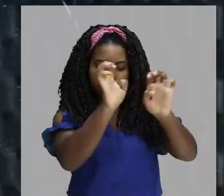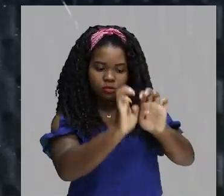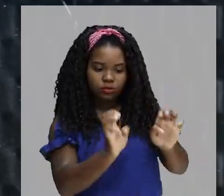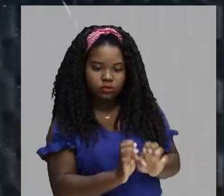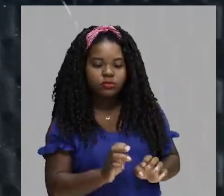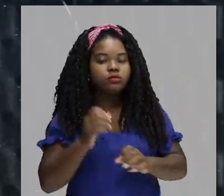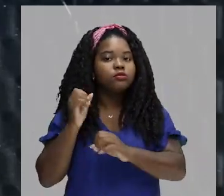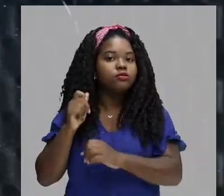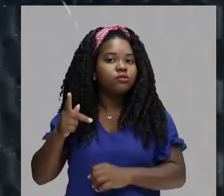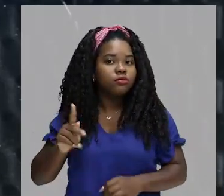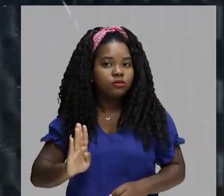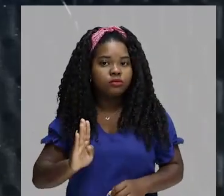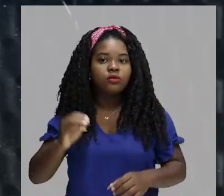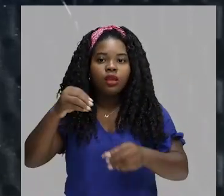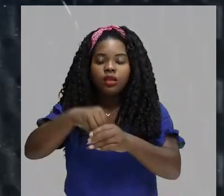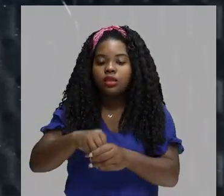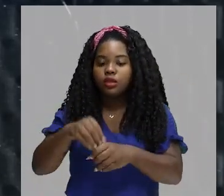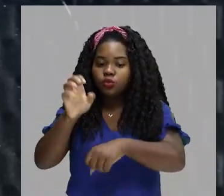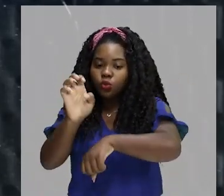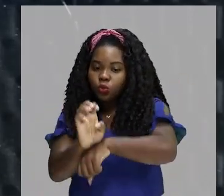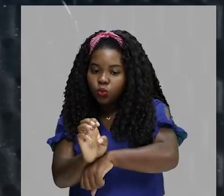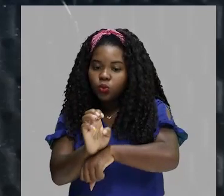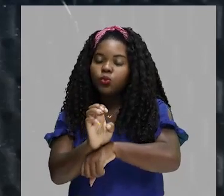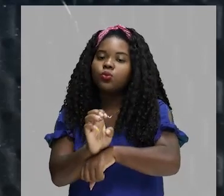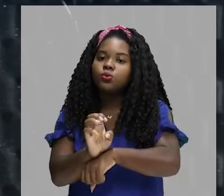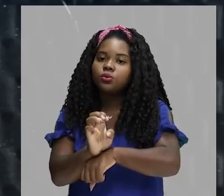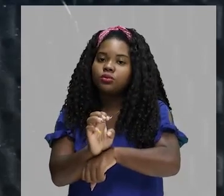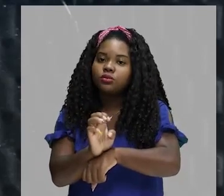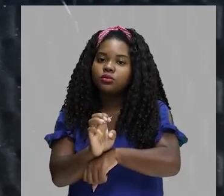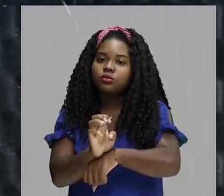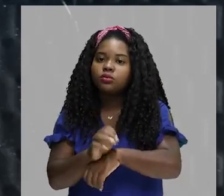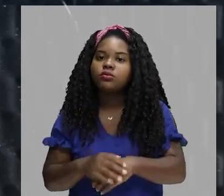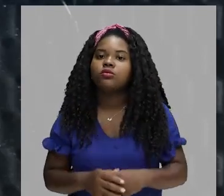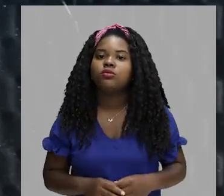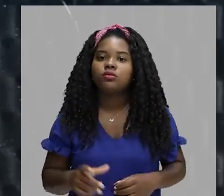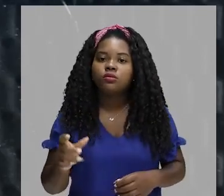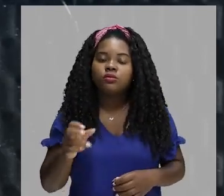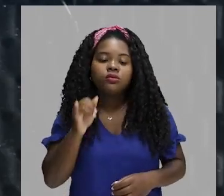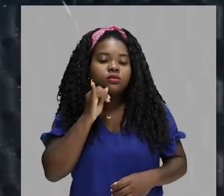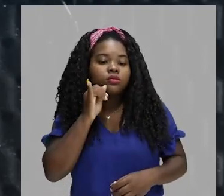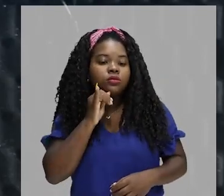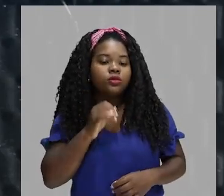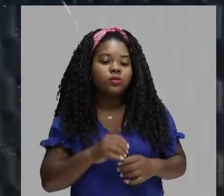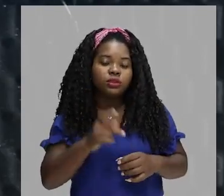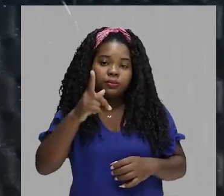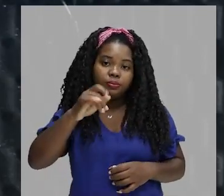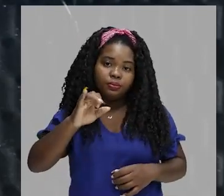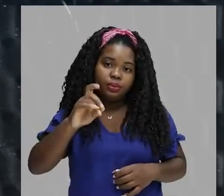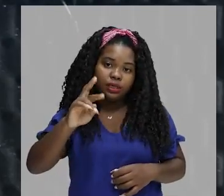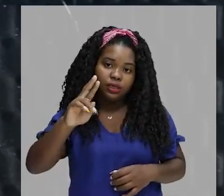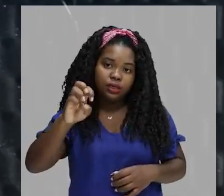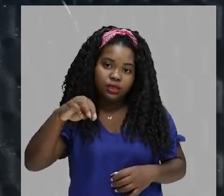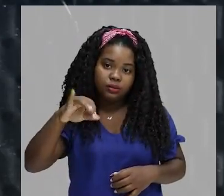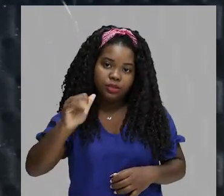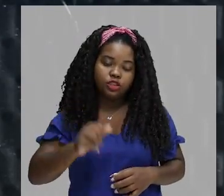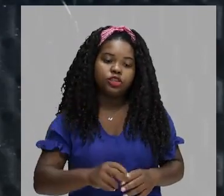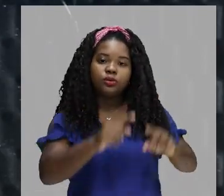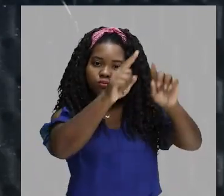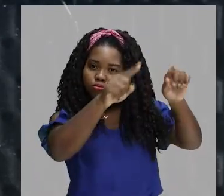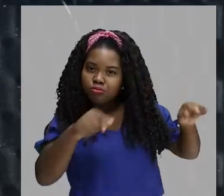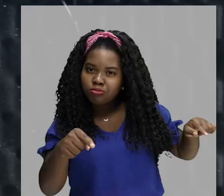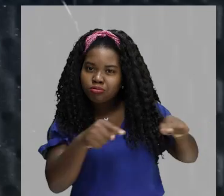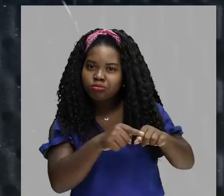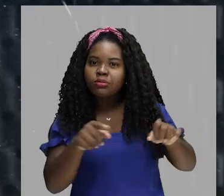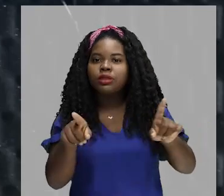Azteca, dentro do Estado centralizado do Azteca, como, por exemplo, pirâmides, sistema de irrigações,